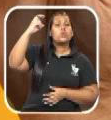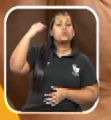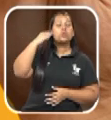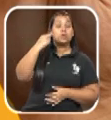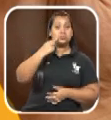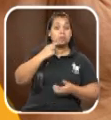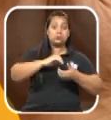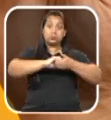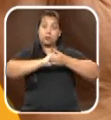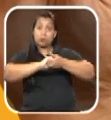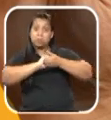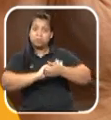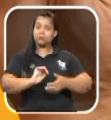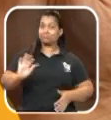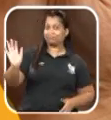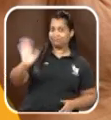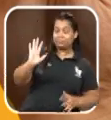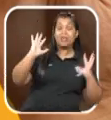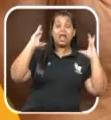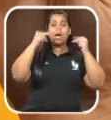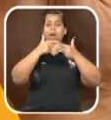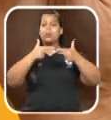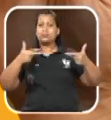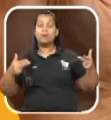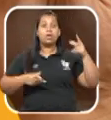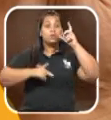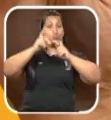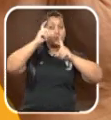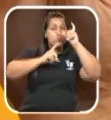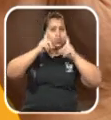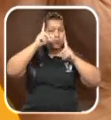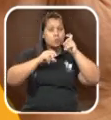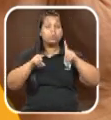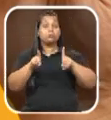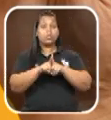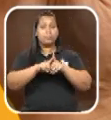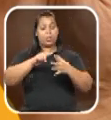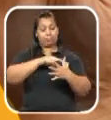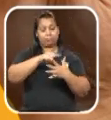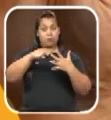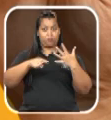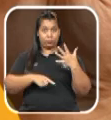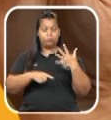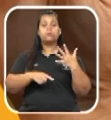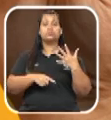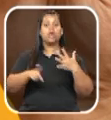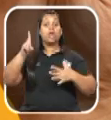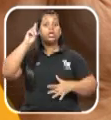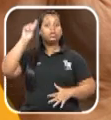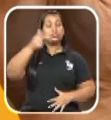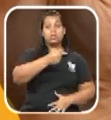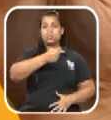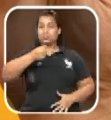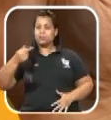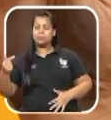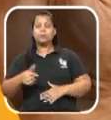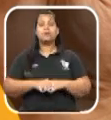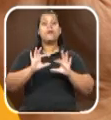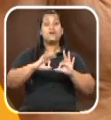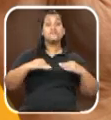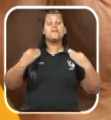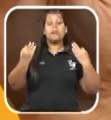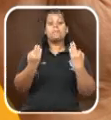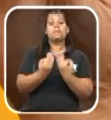cumprimentos e saudações, animais, expressões faciais, configurações de mão, dias da semana, família,